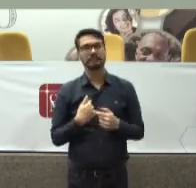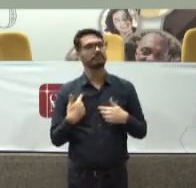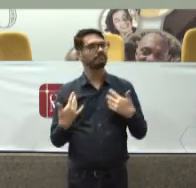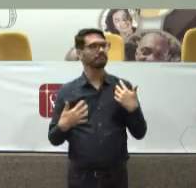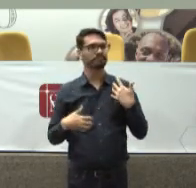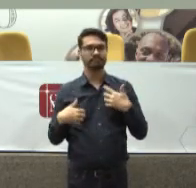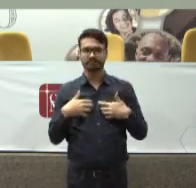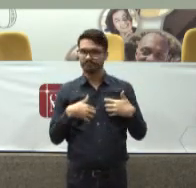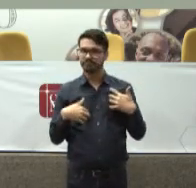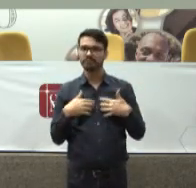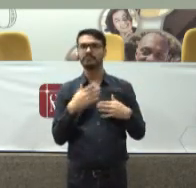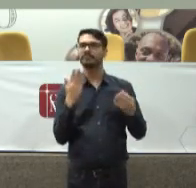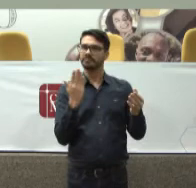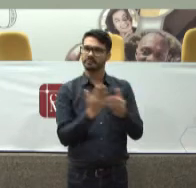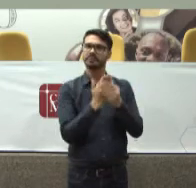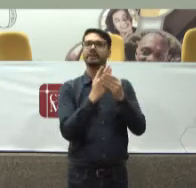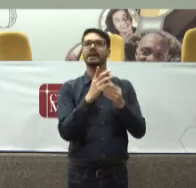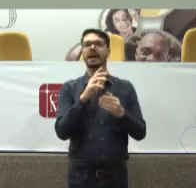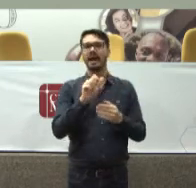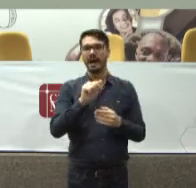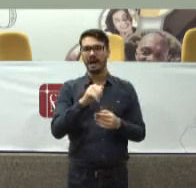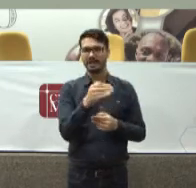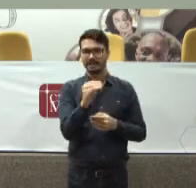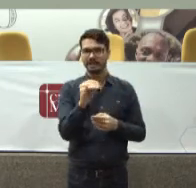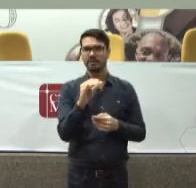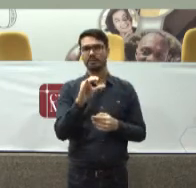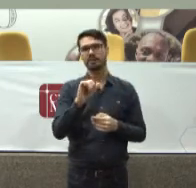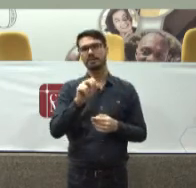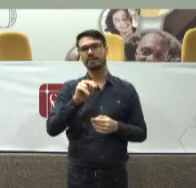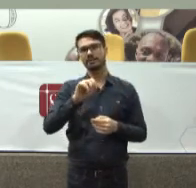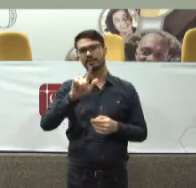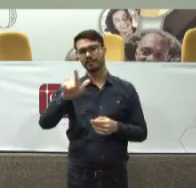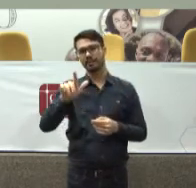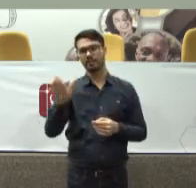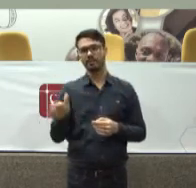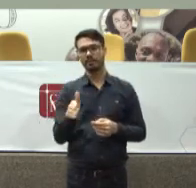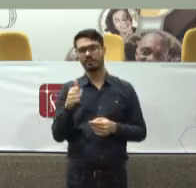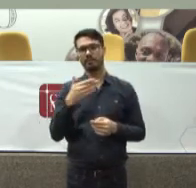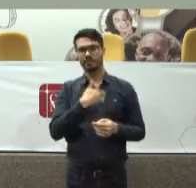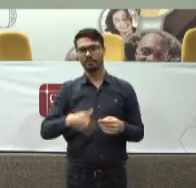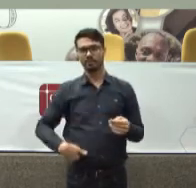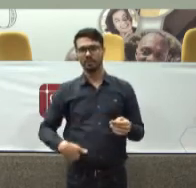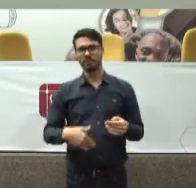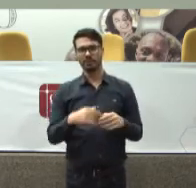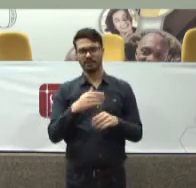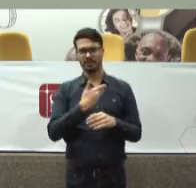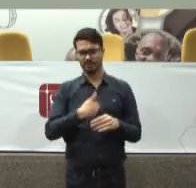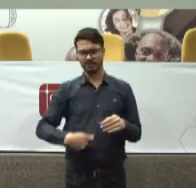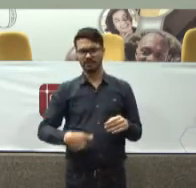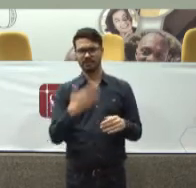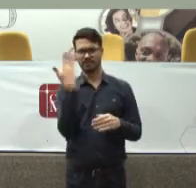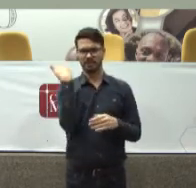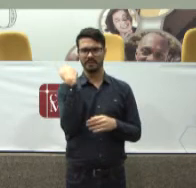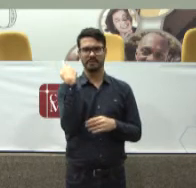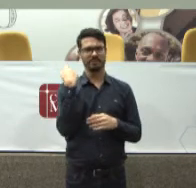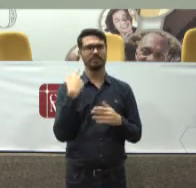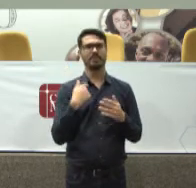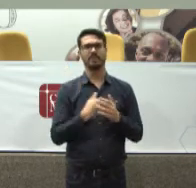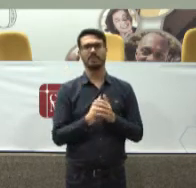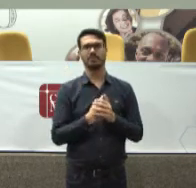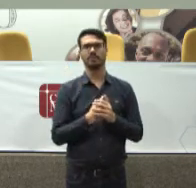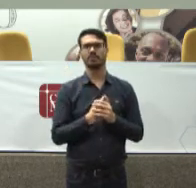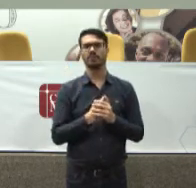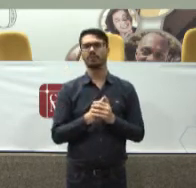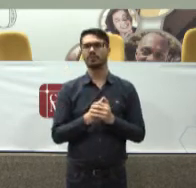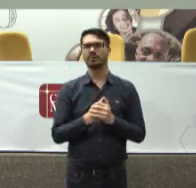Seja em traguação Civil pública Eu dou o exemplo De São Paulo Já no governo passado O governo Bem anterior